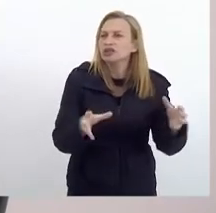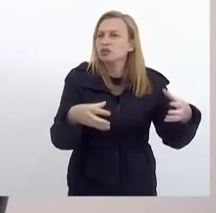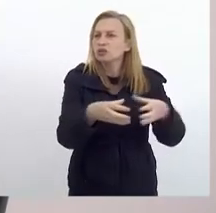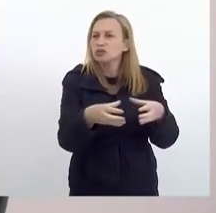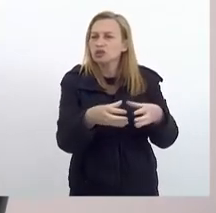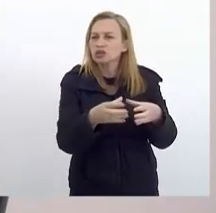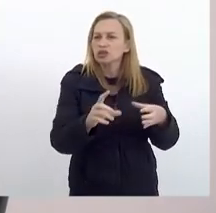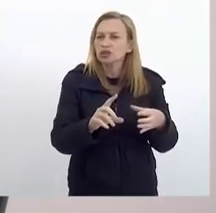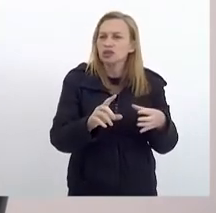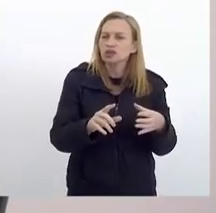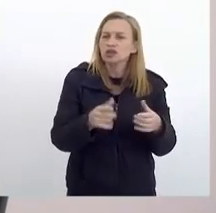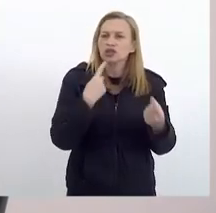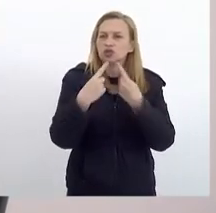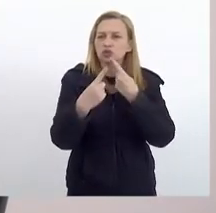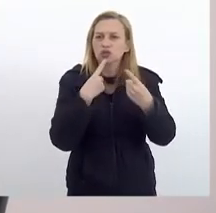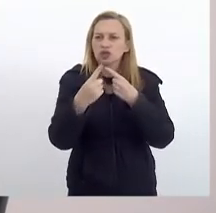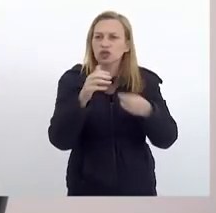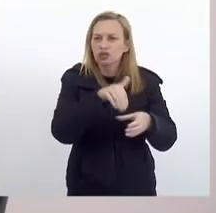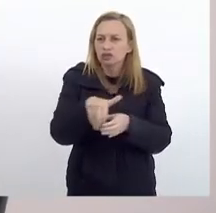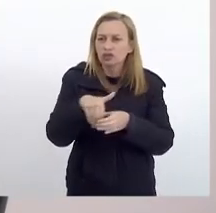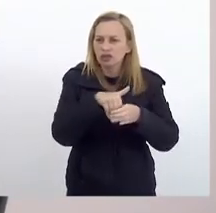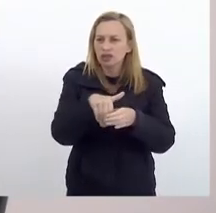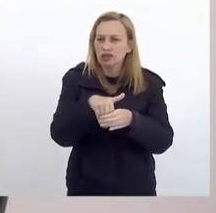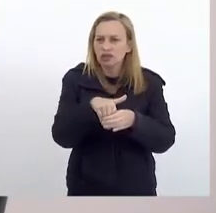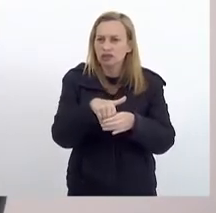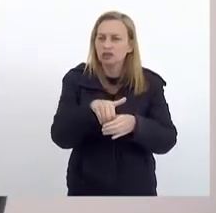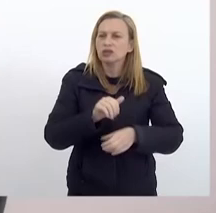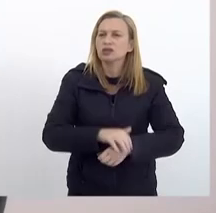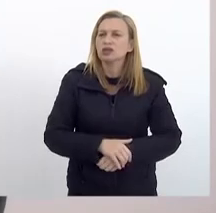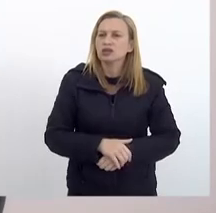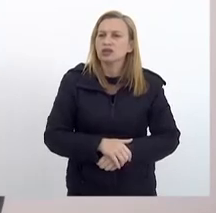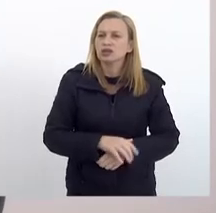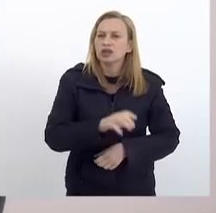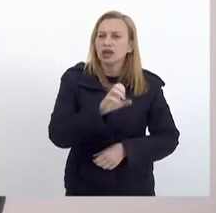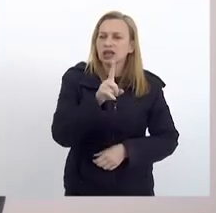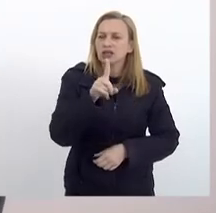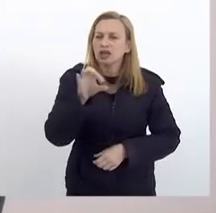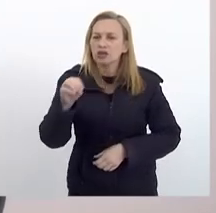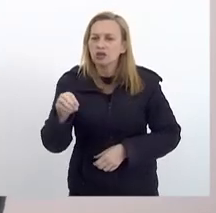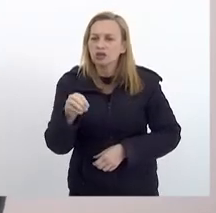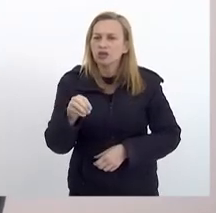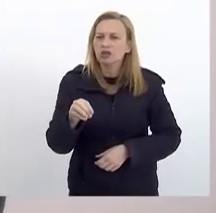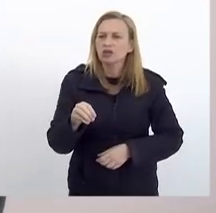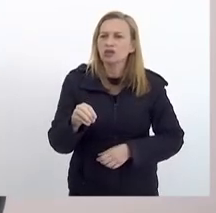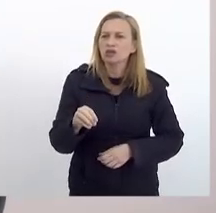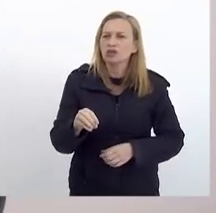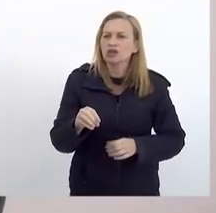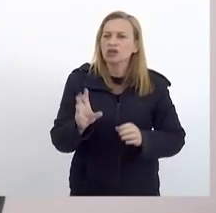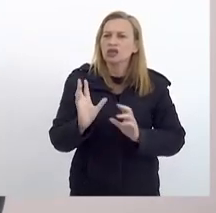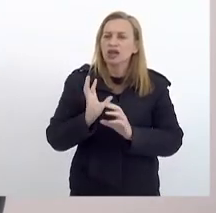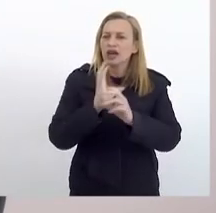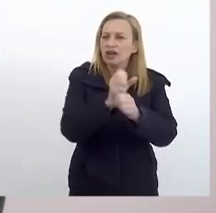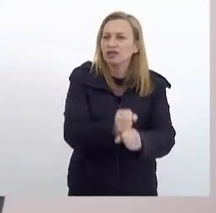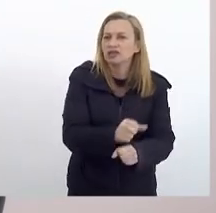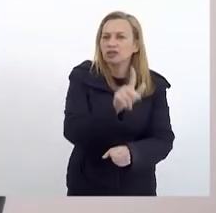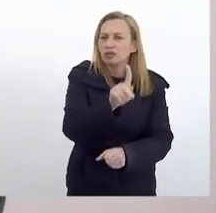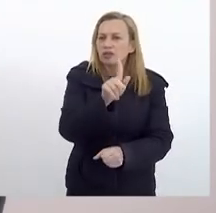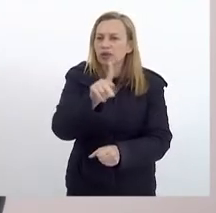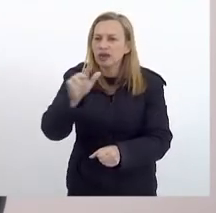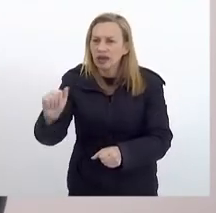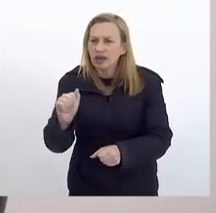seguido, com a finalidade da discussão e votação do parecer da LDO, e a revisão da PPA.